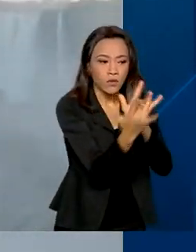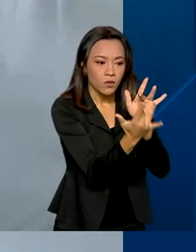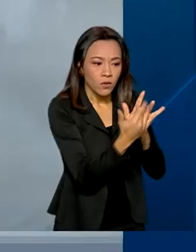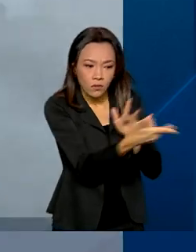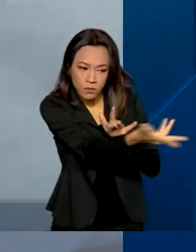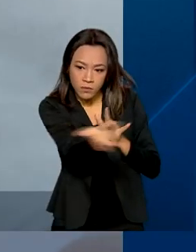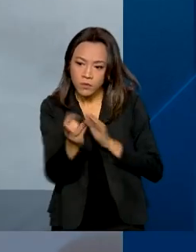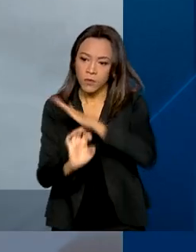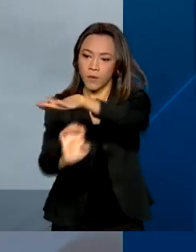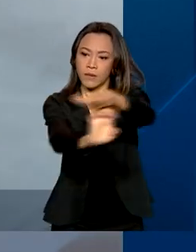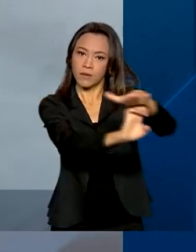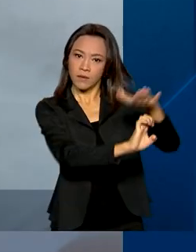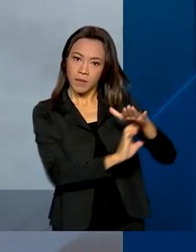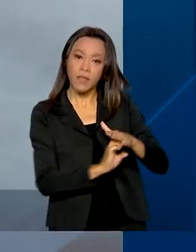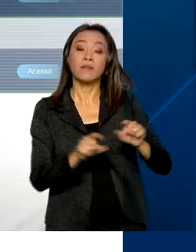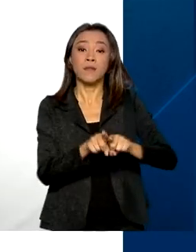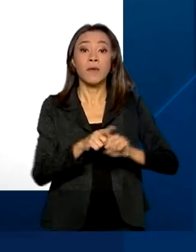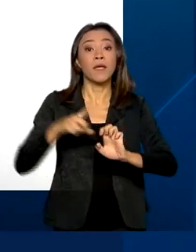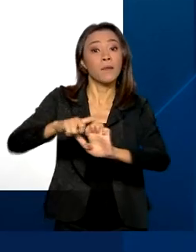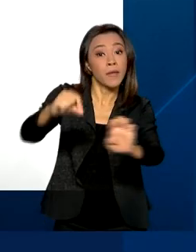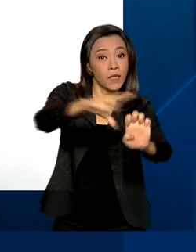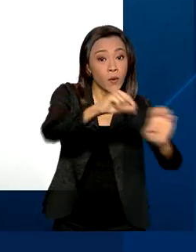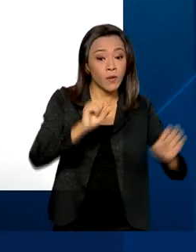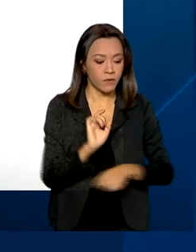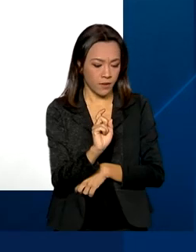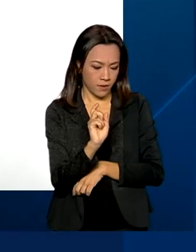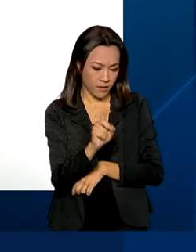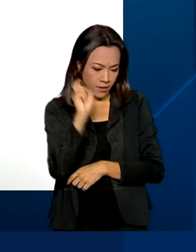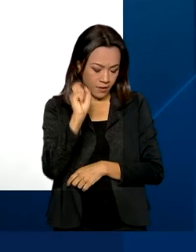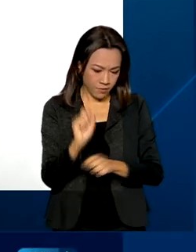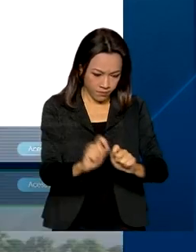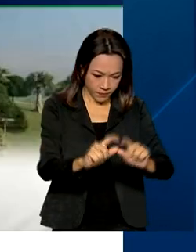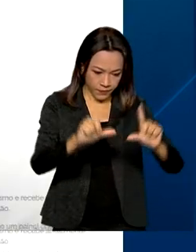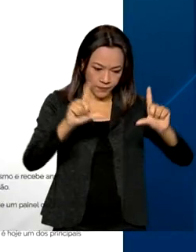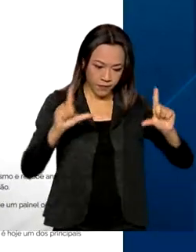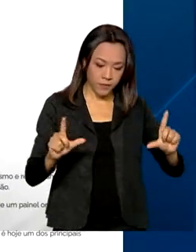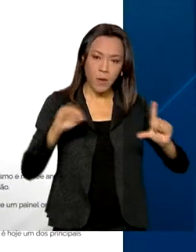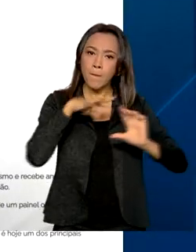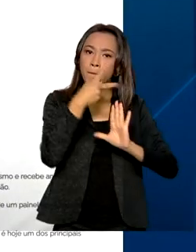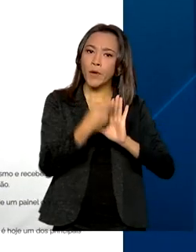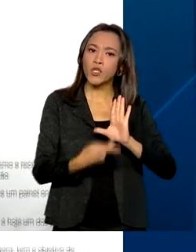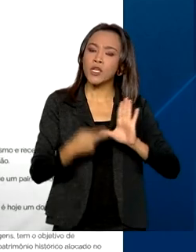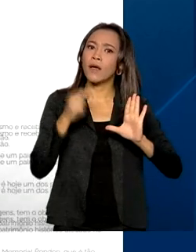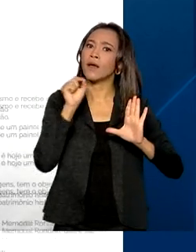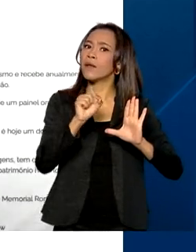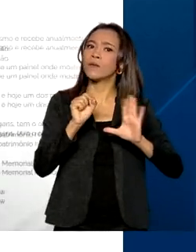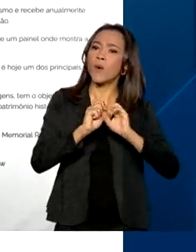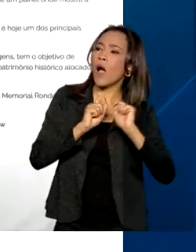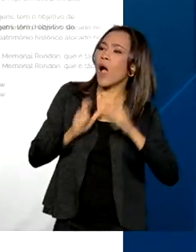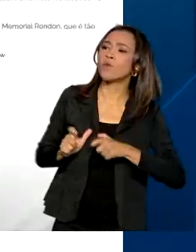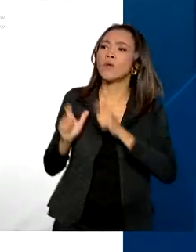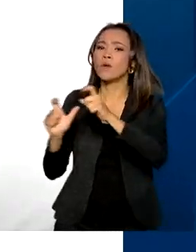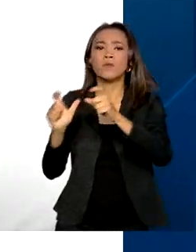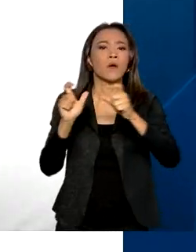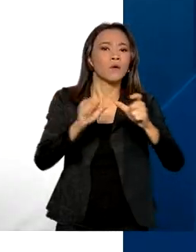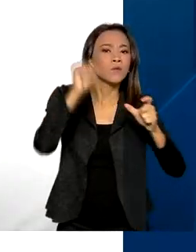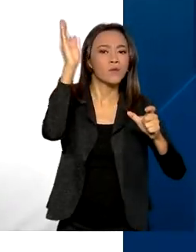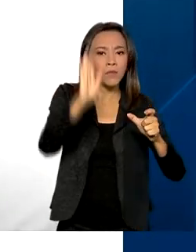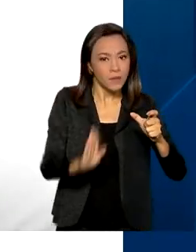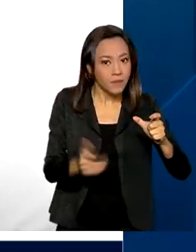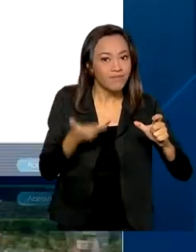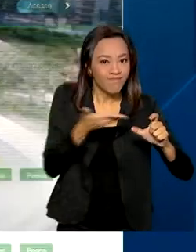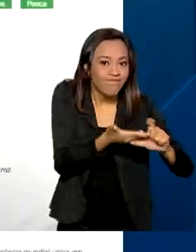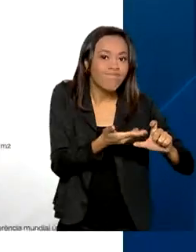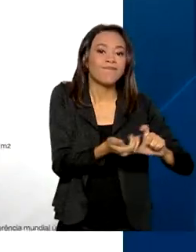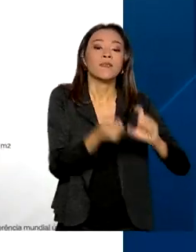investidores e empreendedores. Com o clique é possível encontrar os projetos de acordo com a localização no país ou com